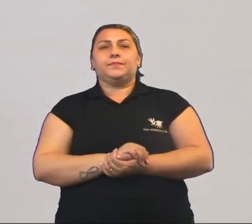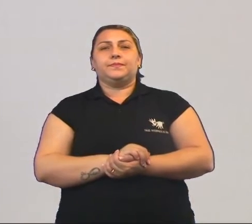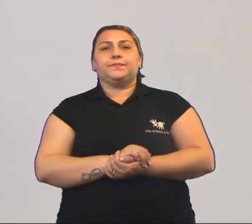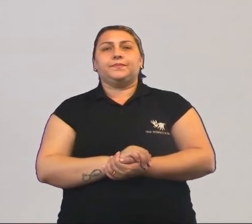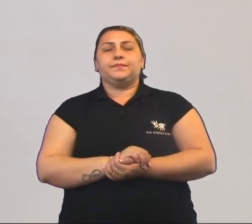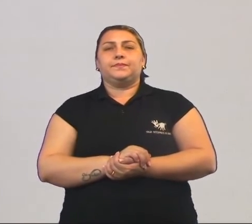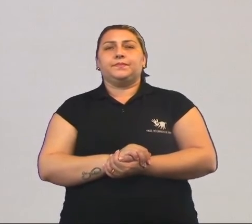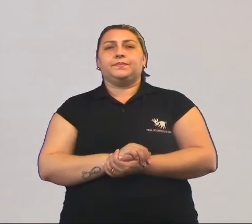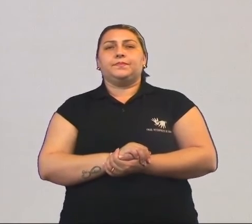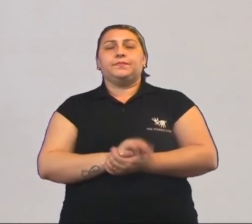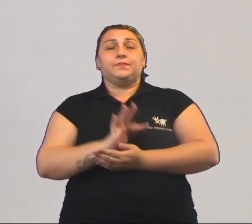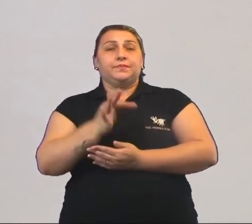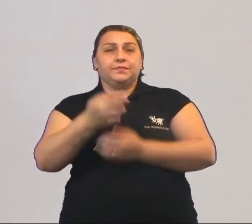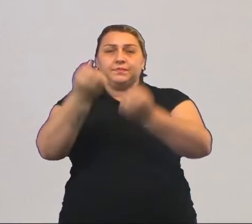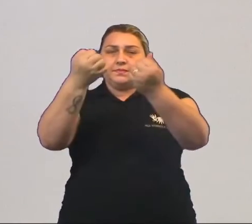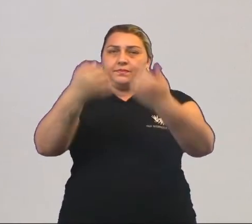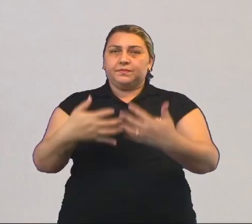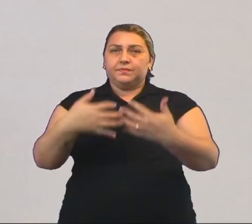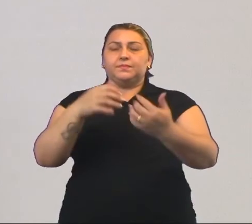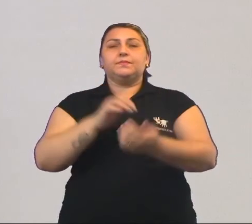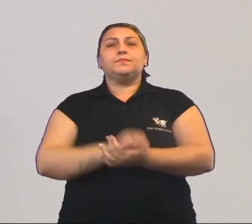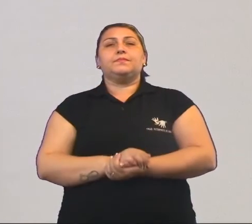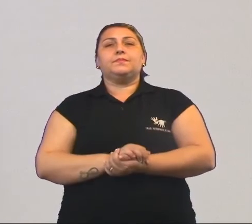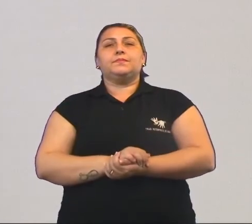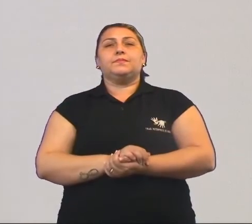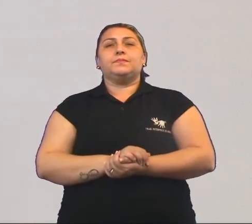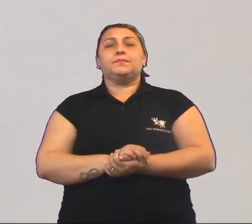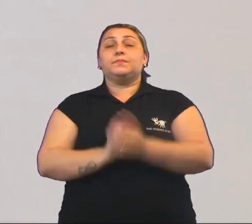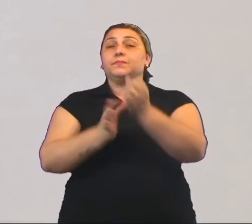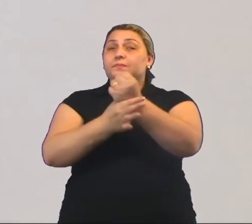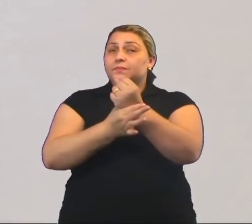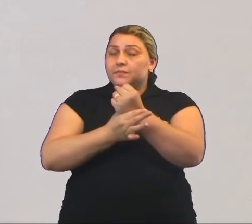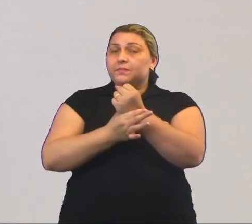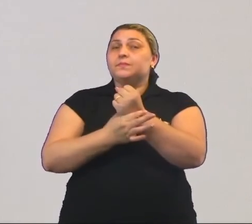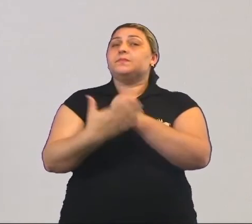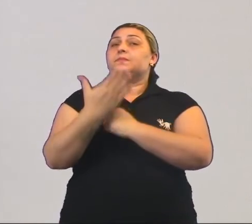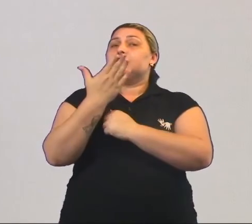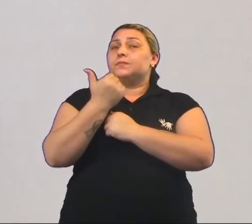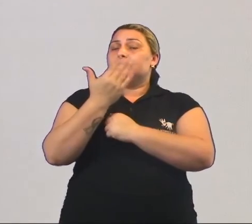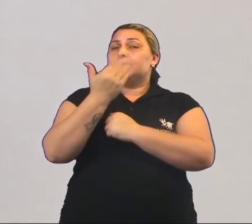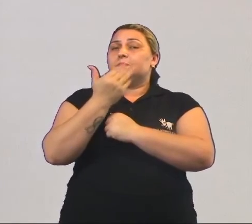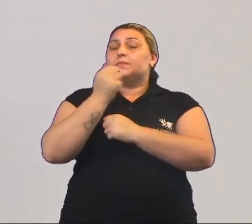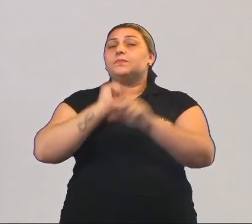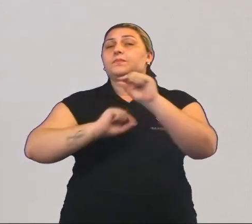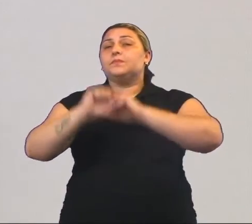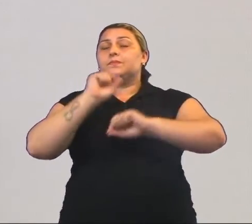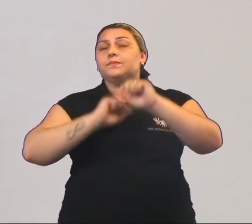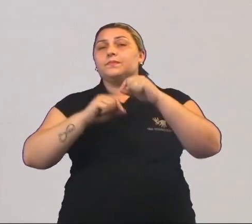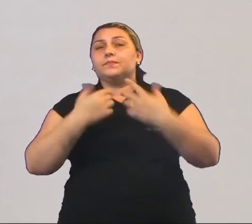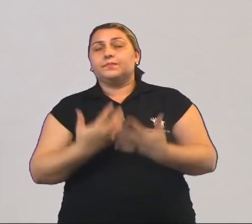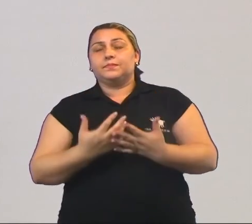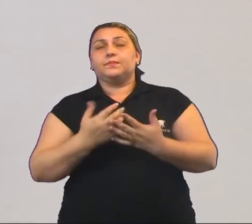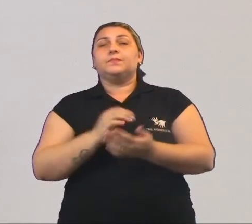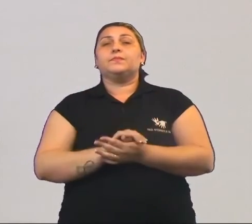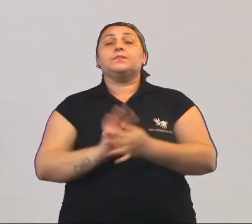a uma breve explicação. A questão da segurança alimentar, ela acaba sendo uma questão que ela está vinculada